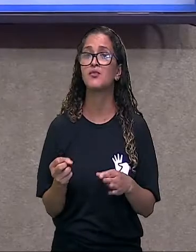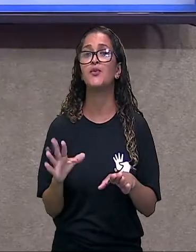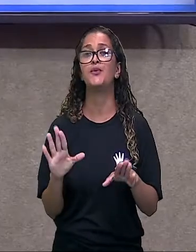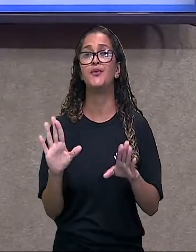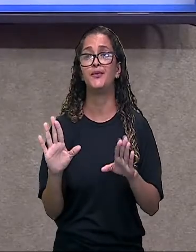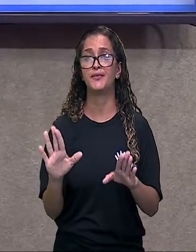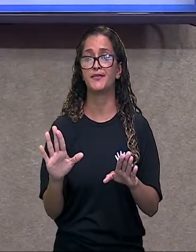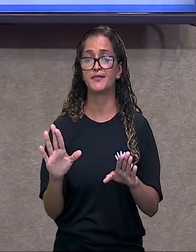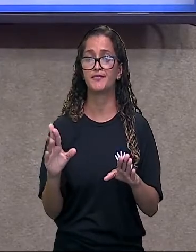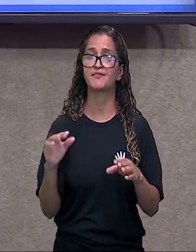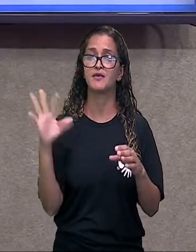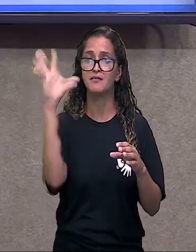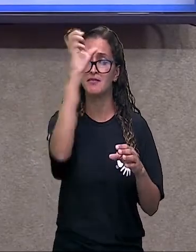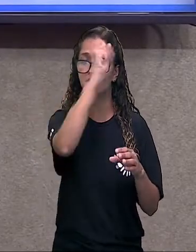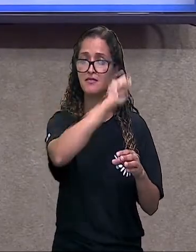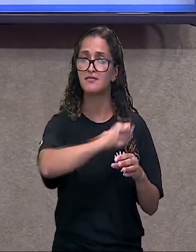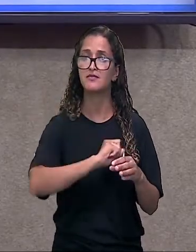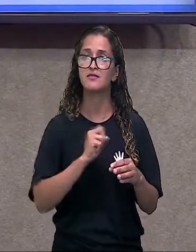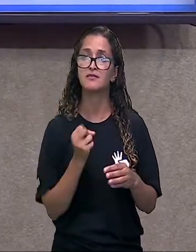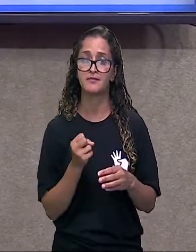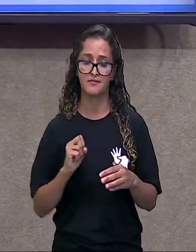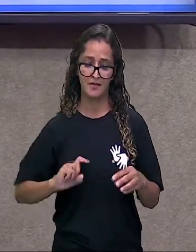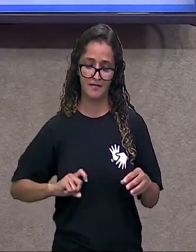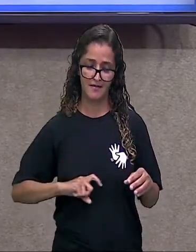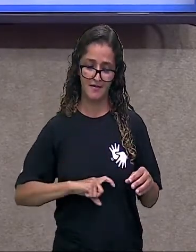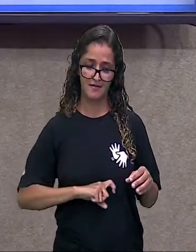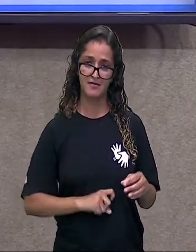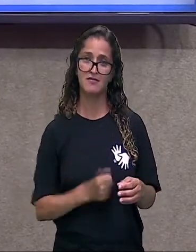gente essas bactérias boas.